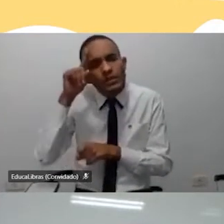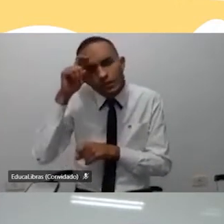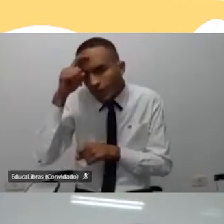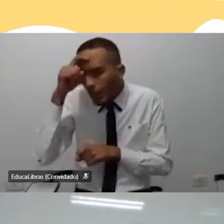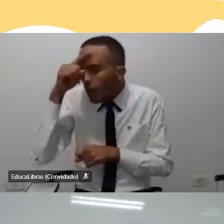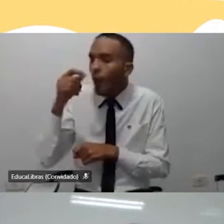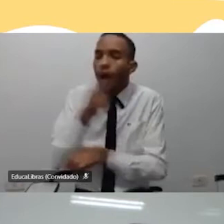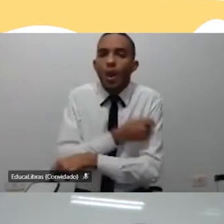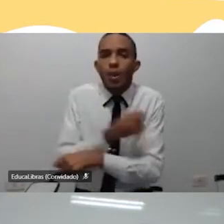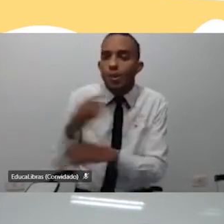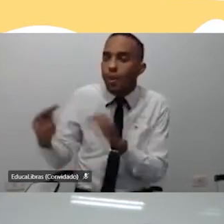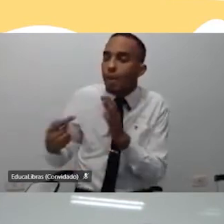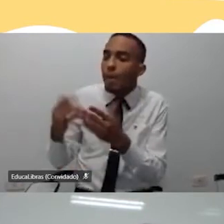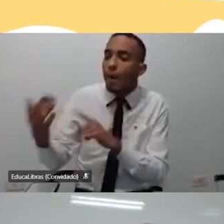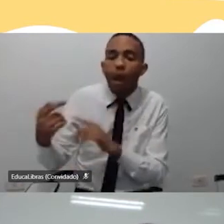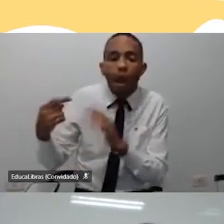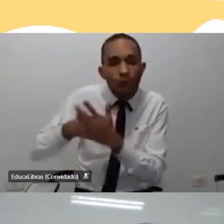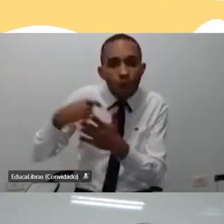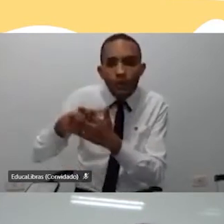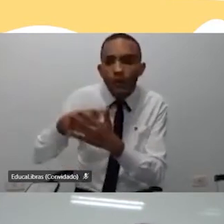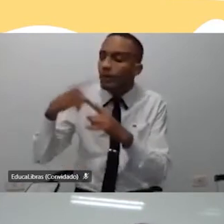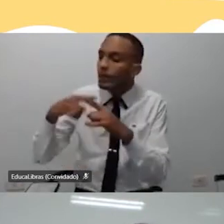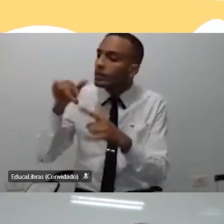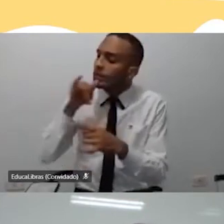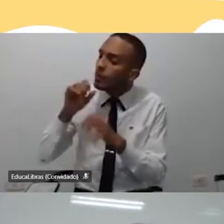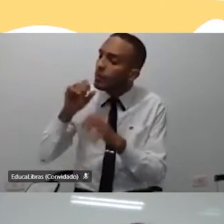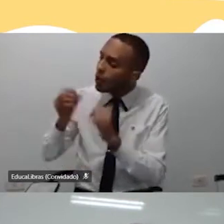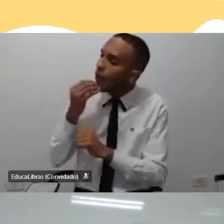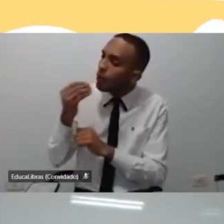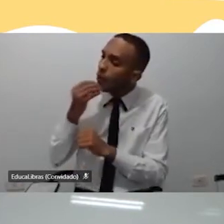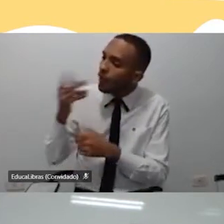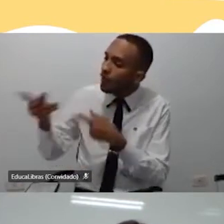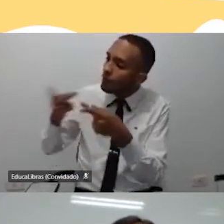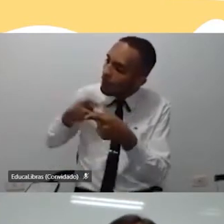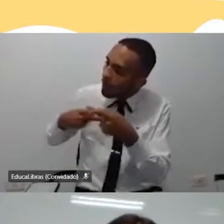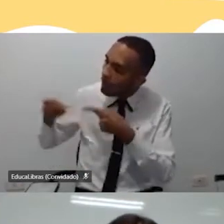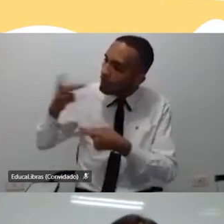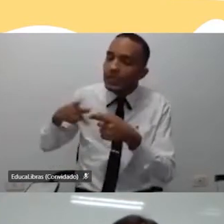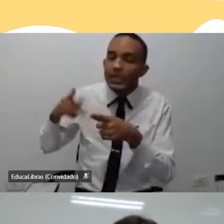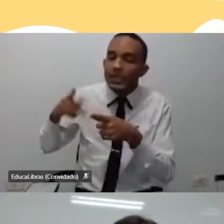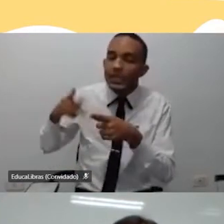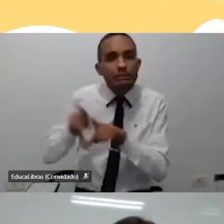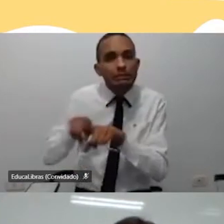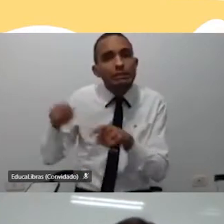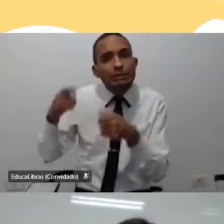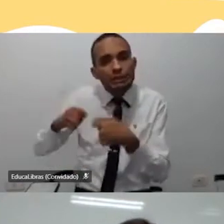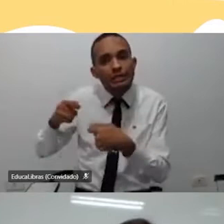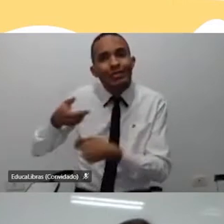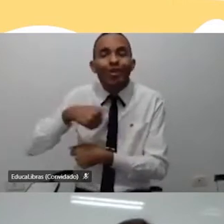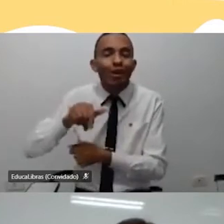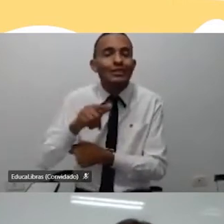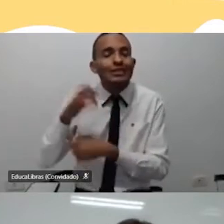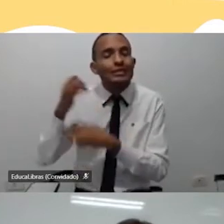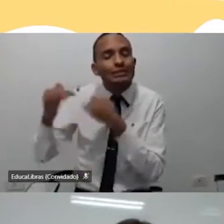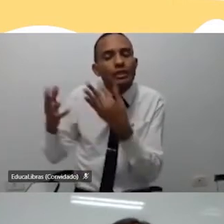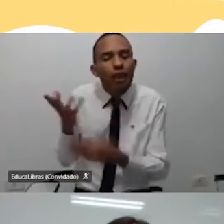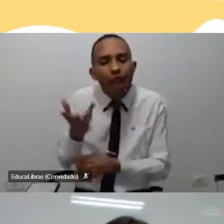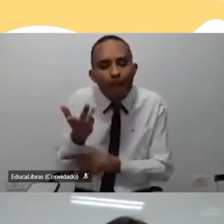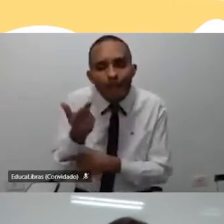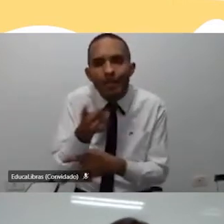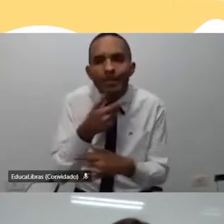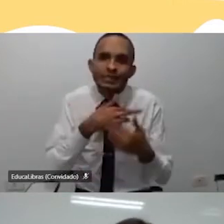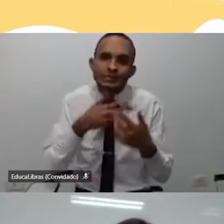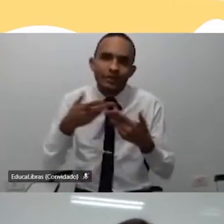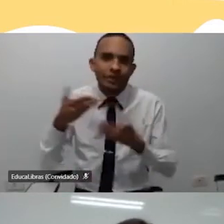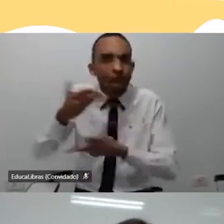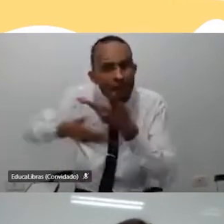trazem, porque quando a gente abre espaço para eles falarem, eles também exigem da gente habilidades para a gente